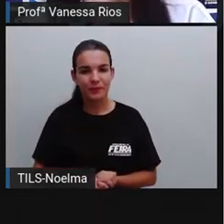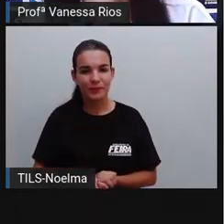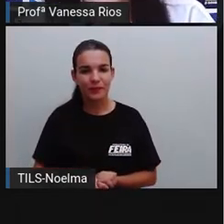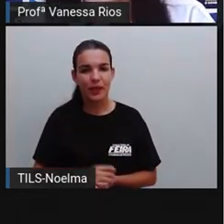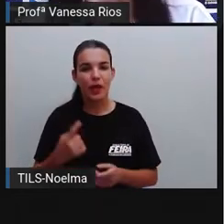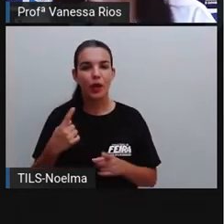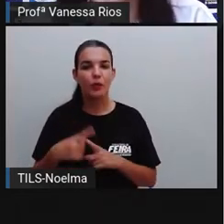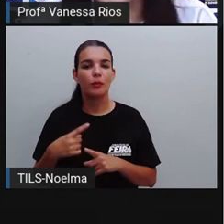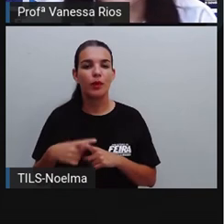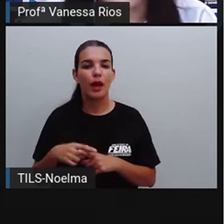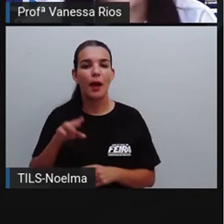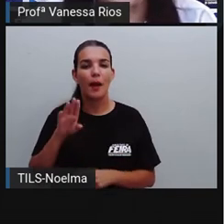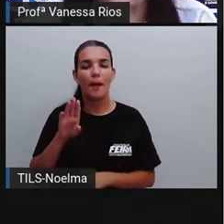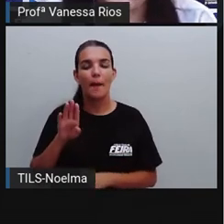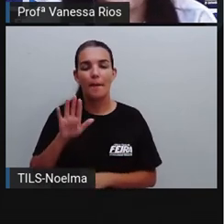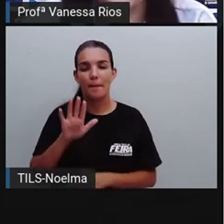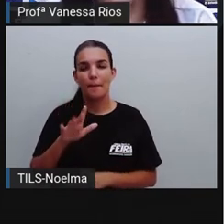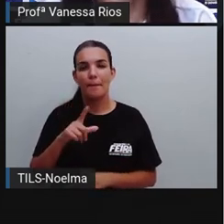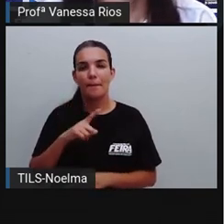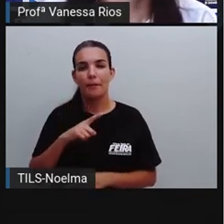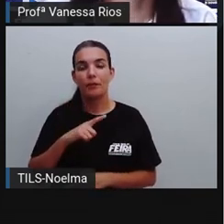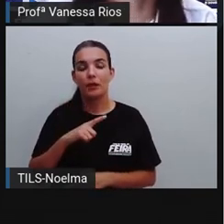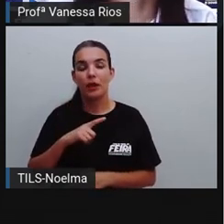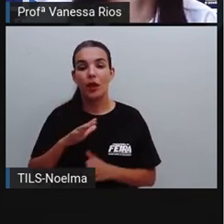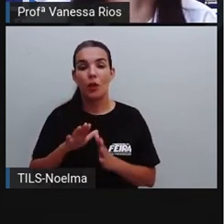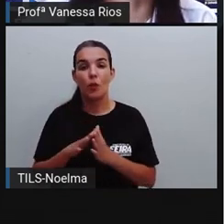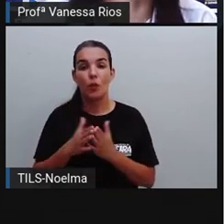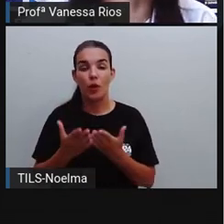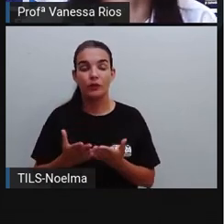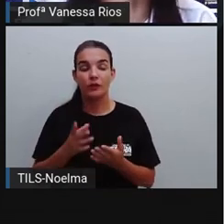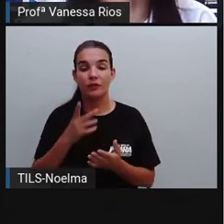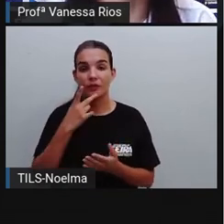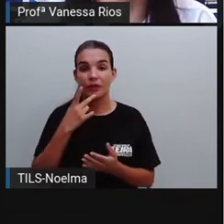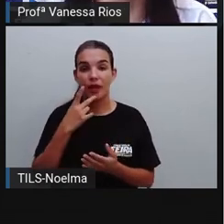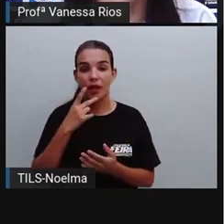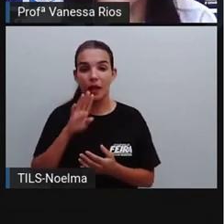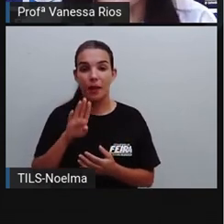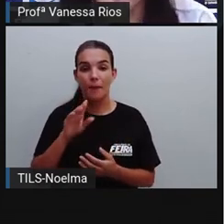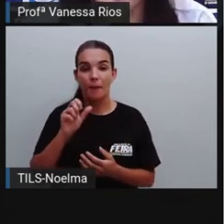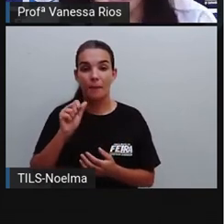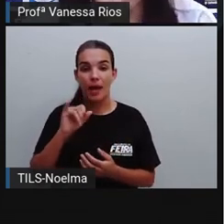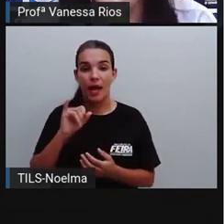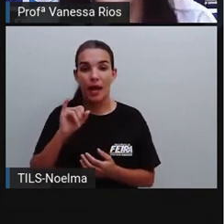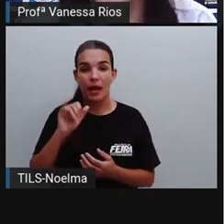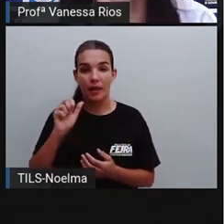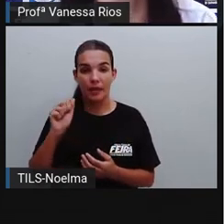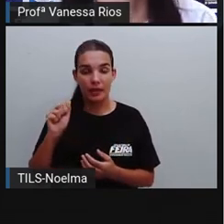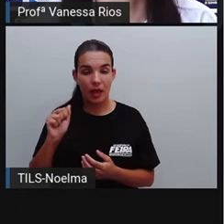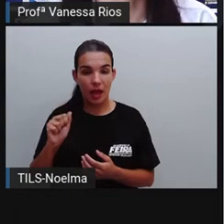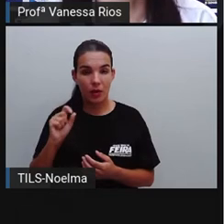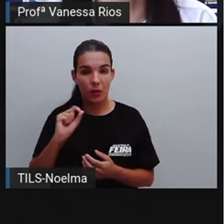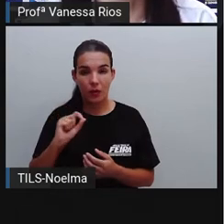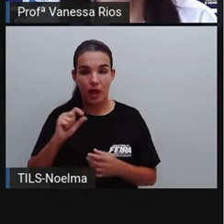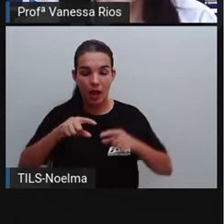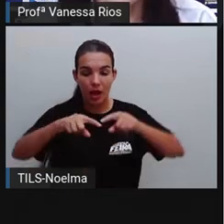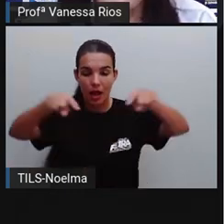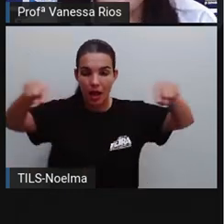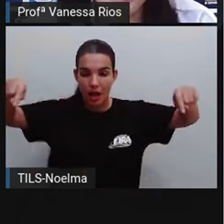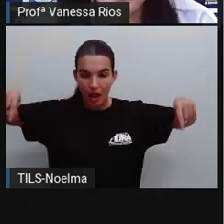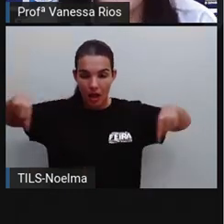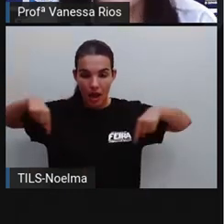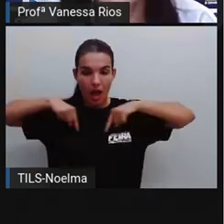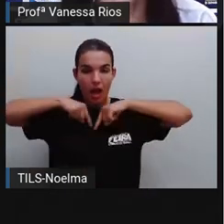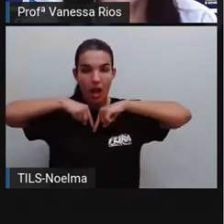fala do Estado, tem um H aí no meio. Quando se refere à Bahia como um acidente geográfico, né, já é uma outra